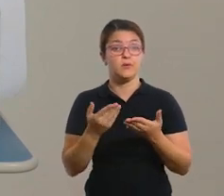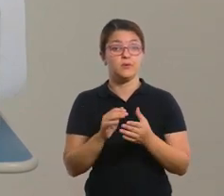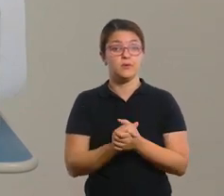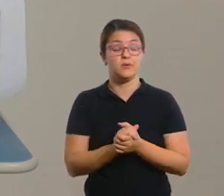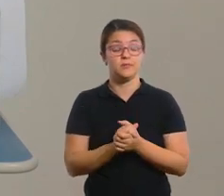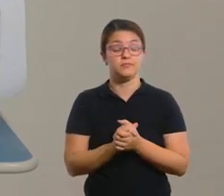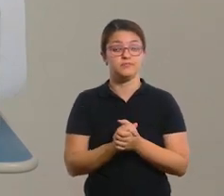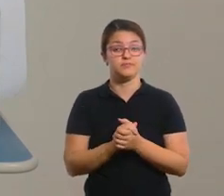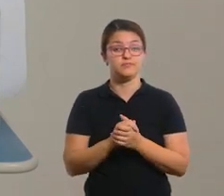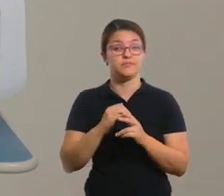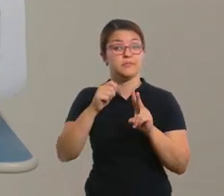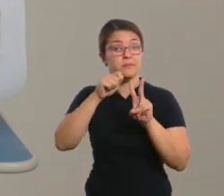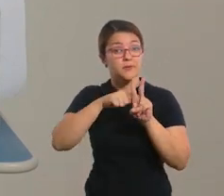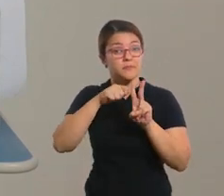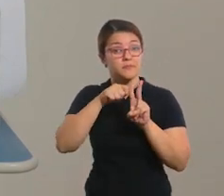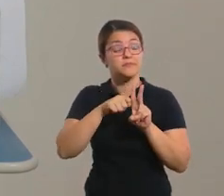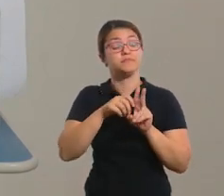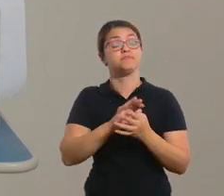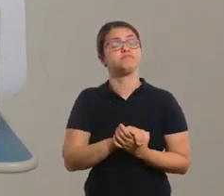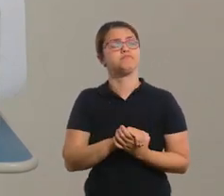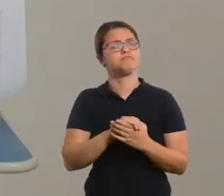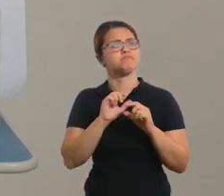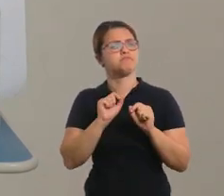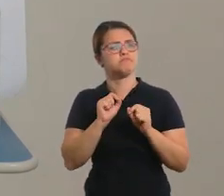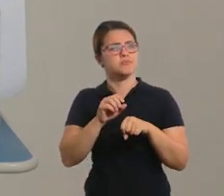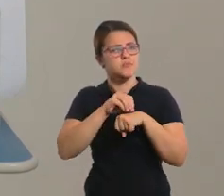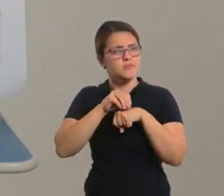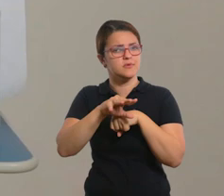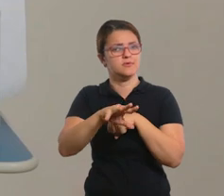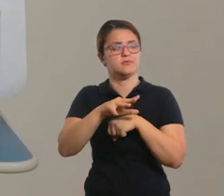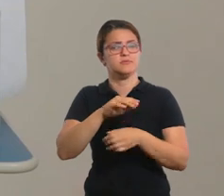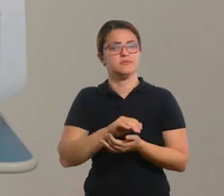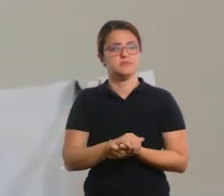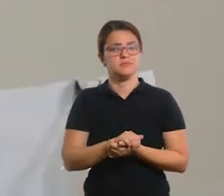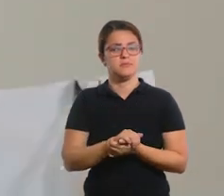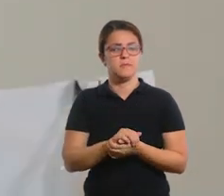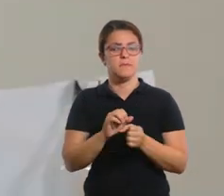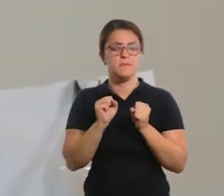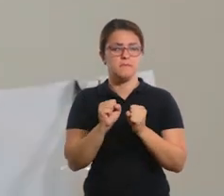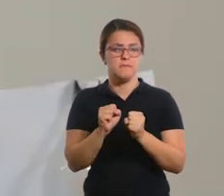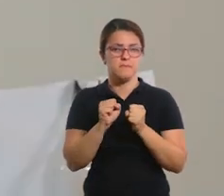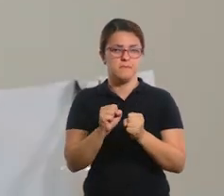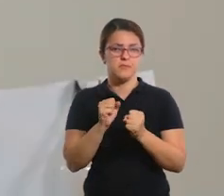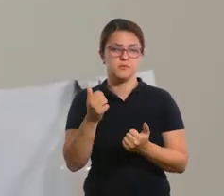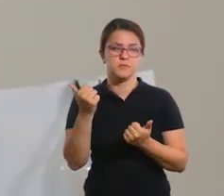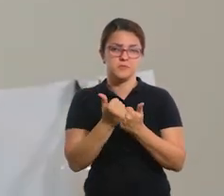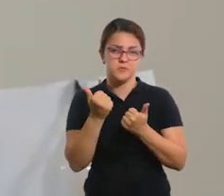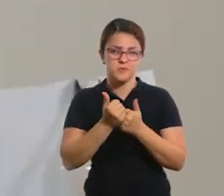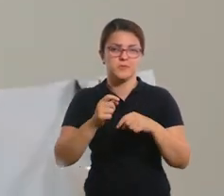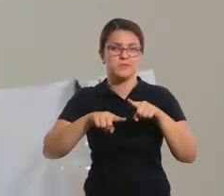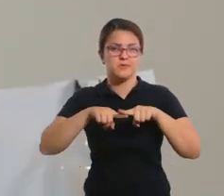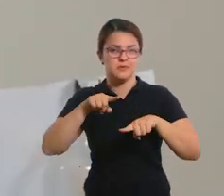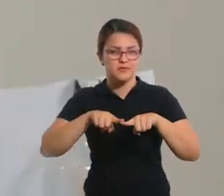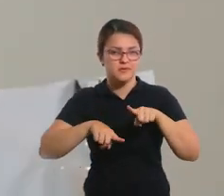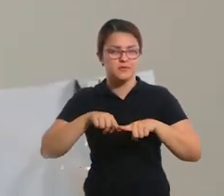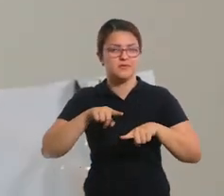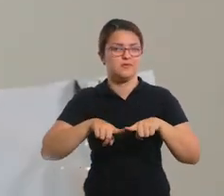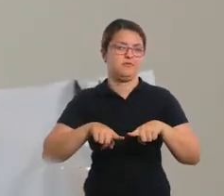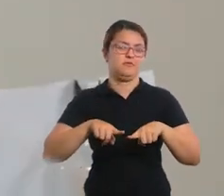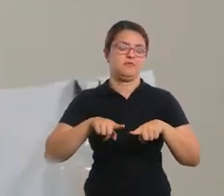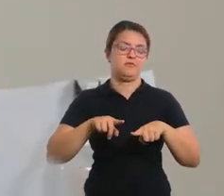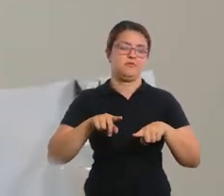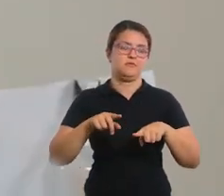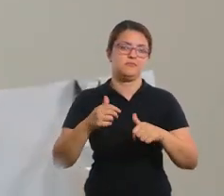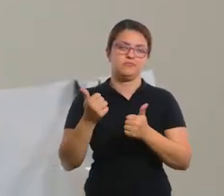E nós vamos precisar de alguns materiais. Claro que todo material que a gente sugere para você, você pode trocar esses materiais que a gente